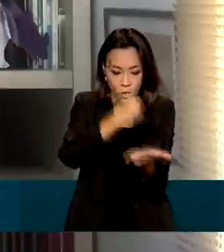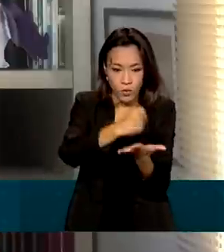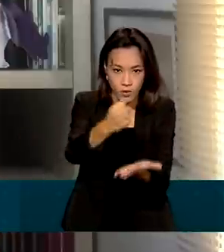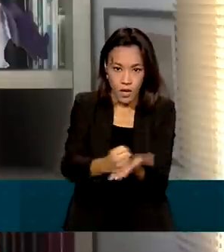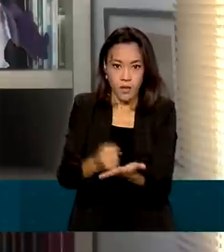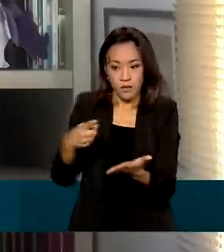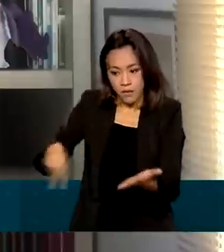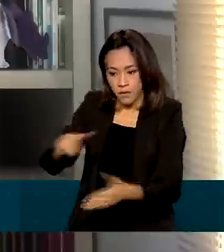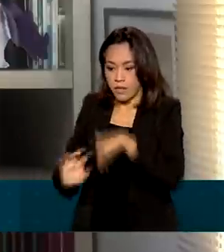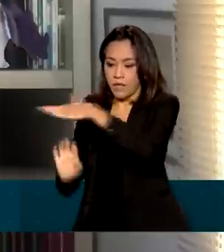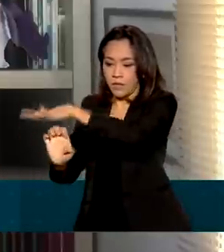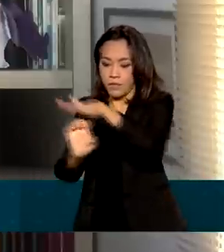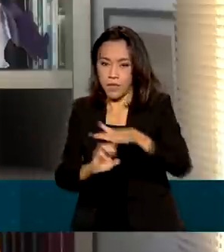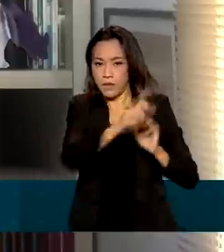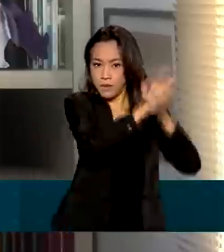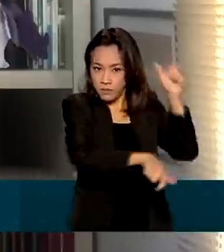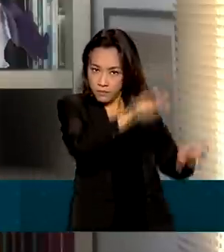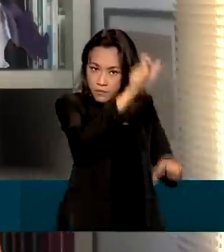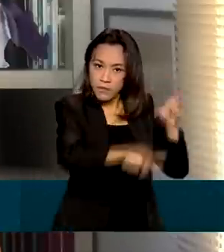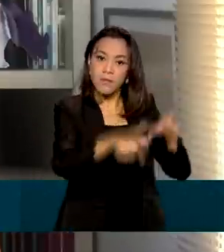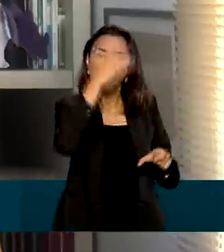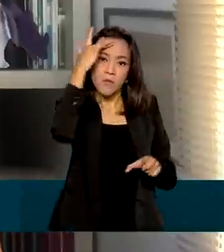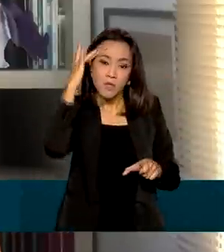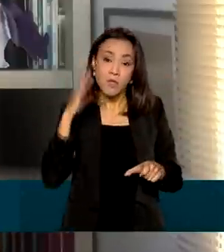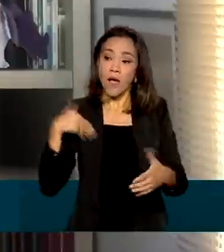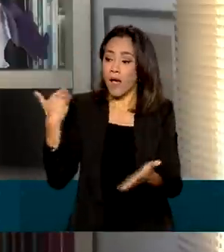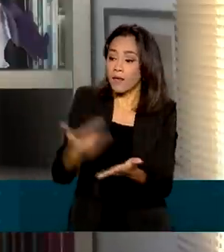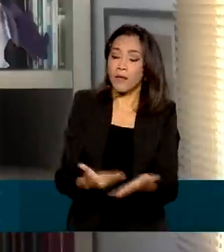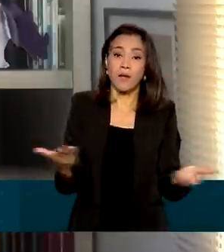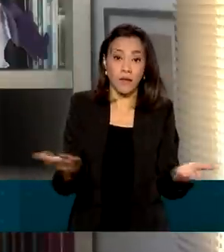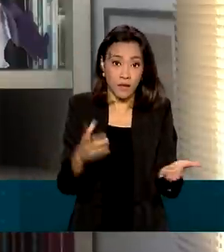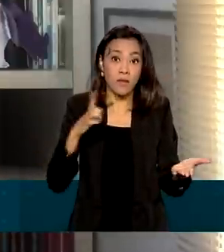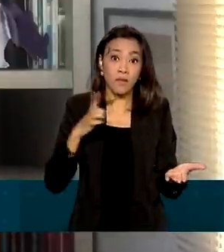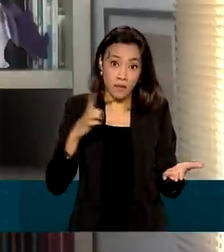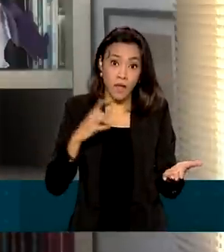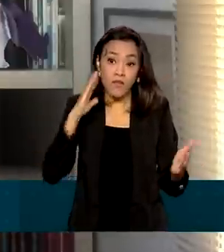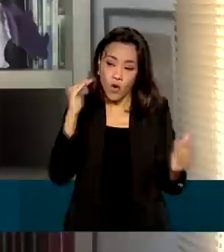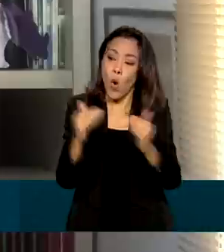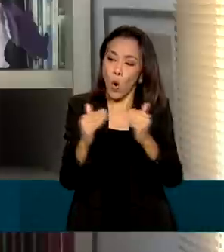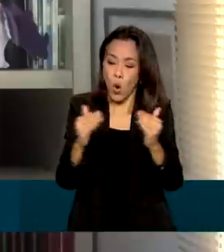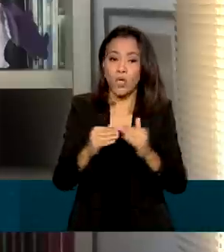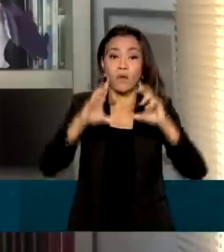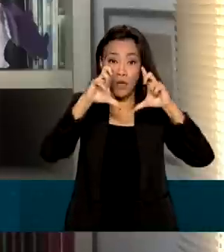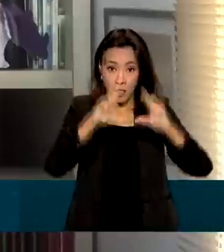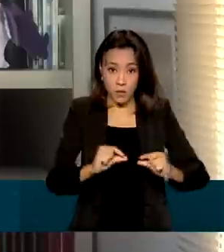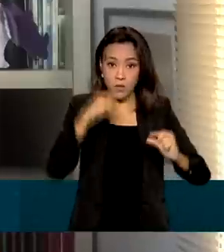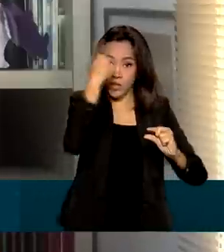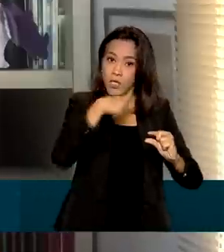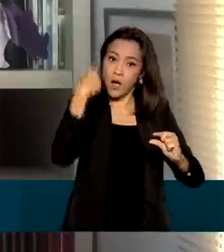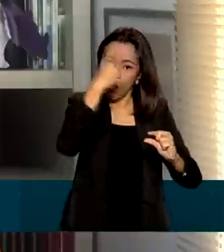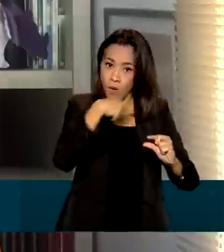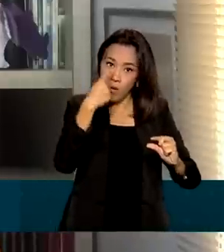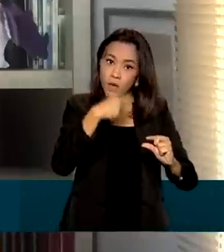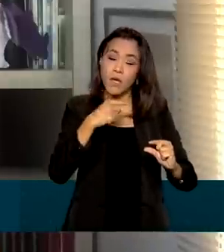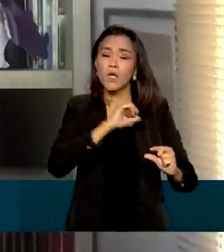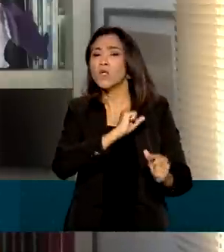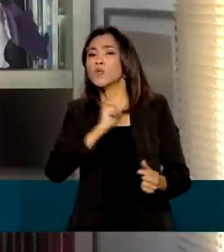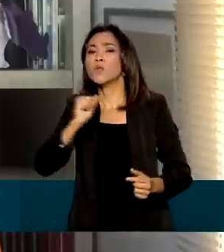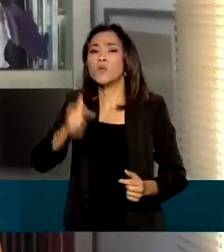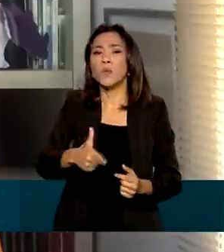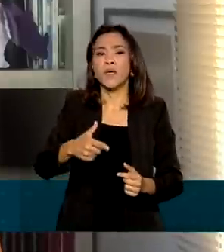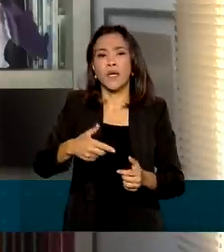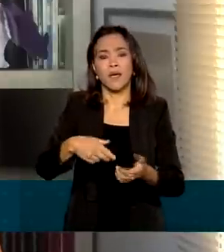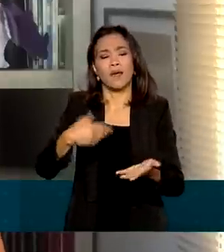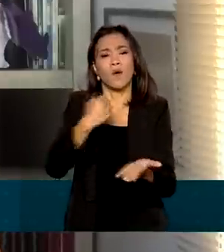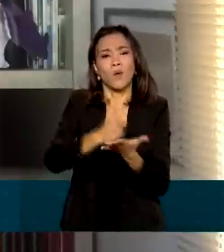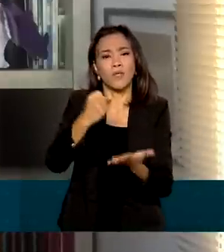o Ministério da Economia, até aqui houve mais acordos de redução de jornada do que de suspensão do contrato de